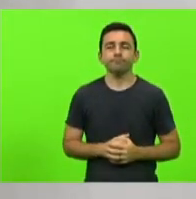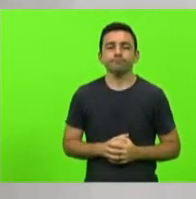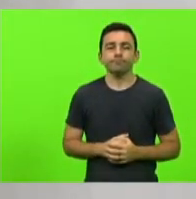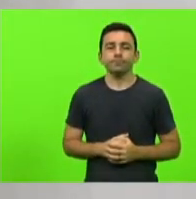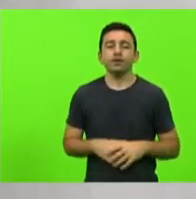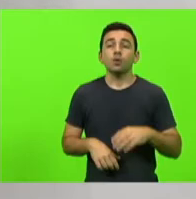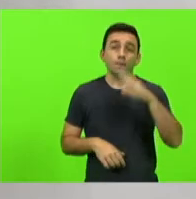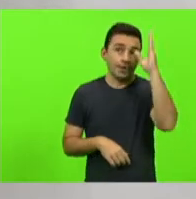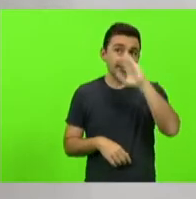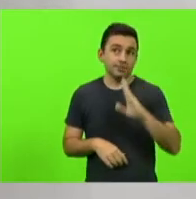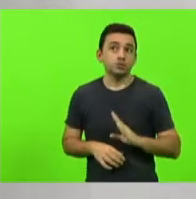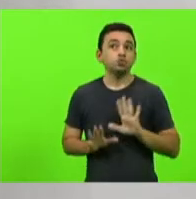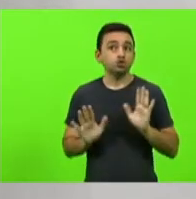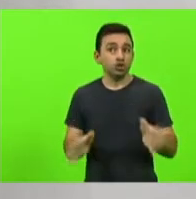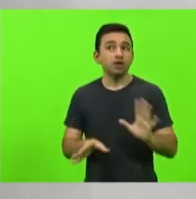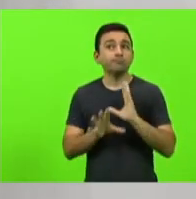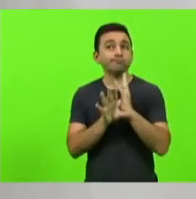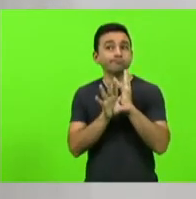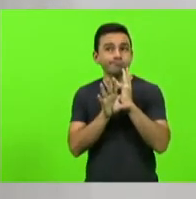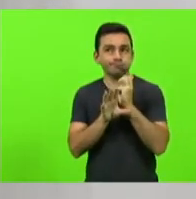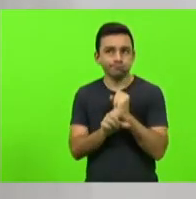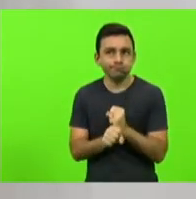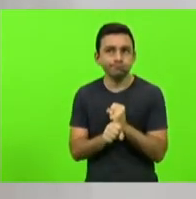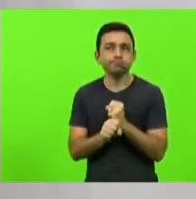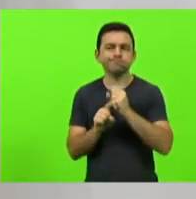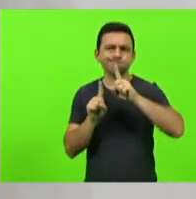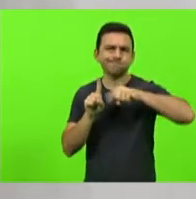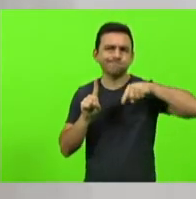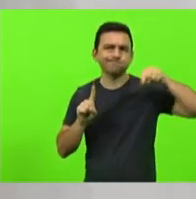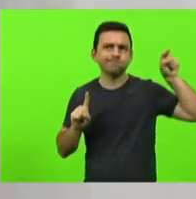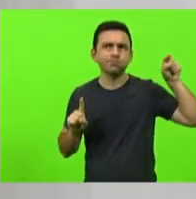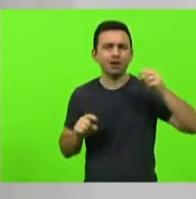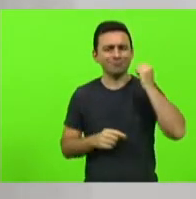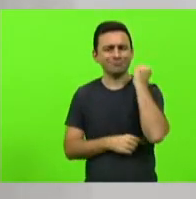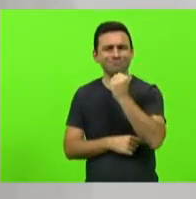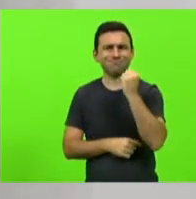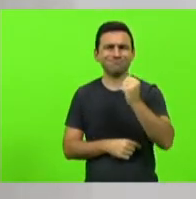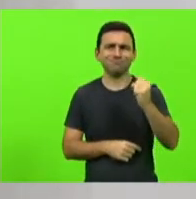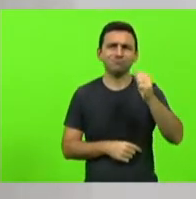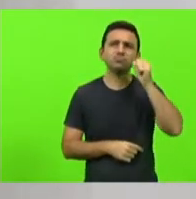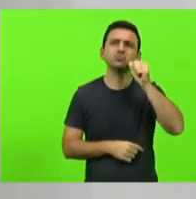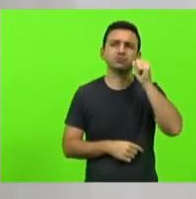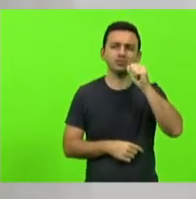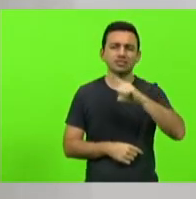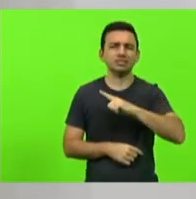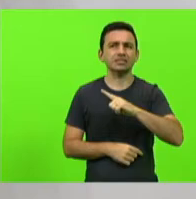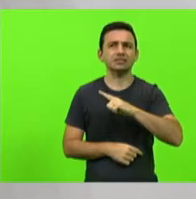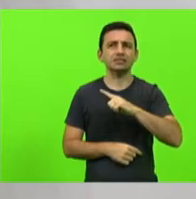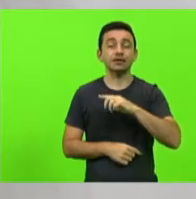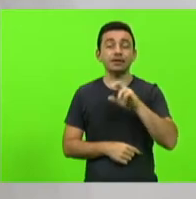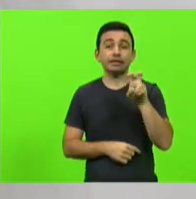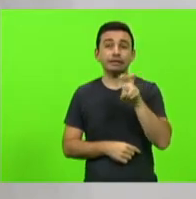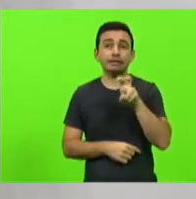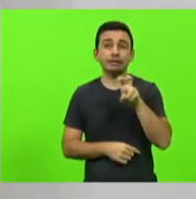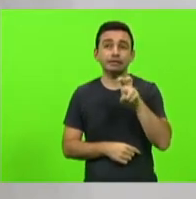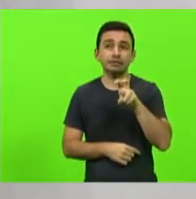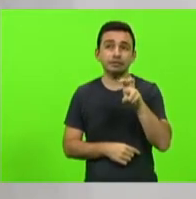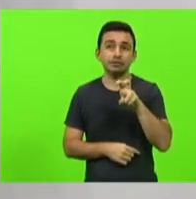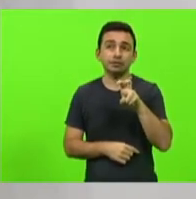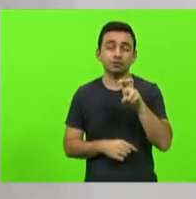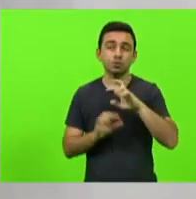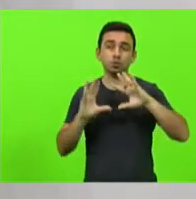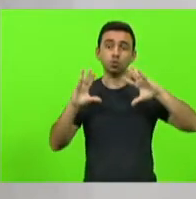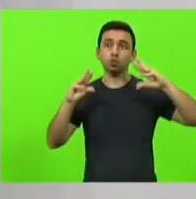Brasil contabiliza anualmente uma estatística absurda de feminicídios é a quinta maior taxa do mundo